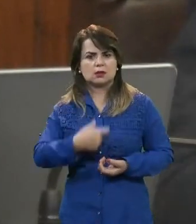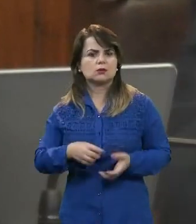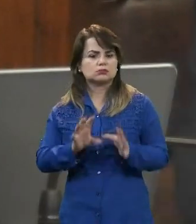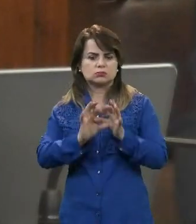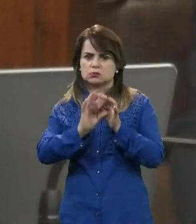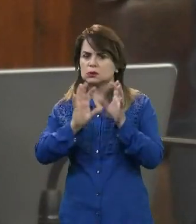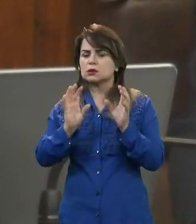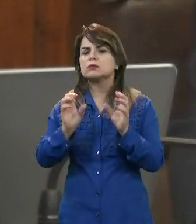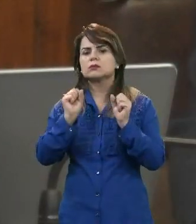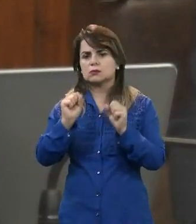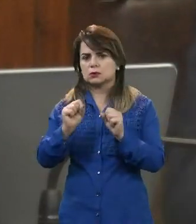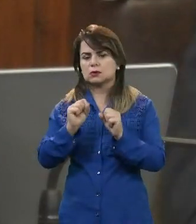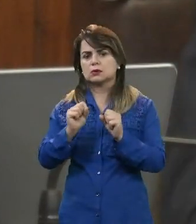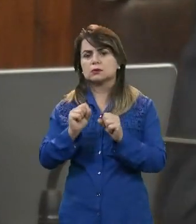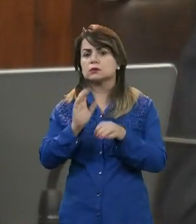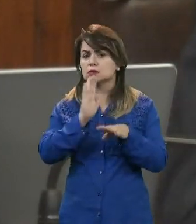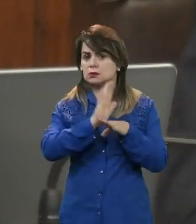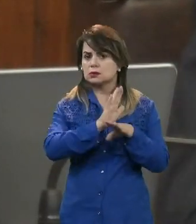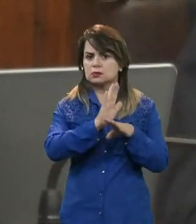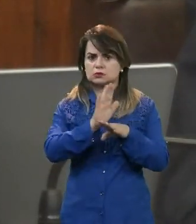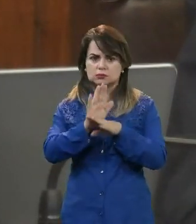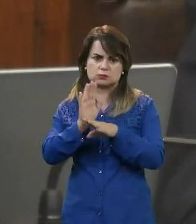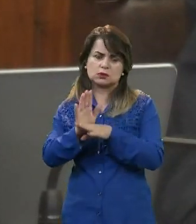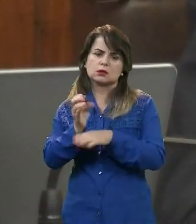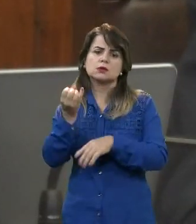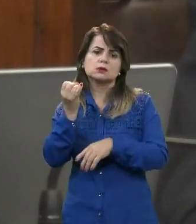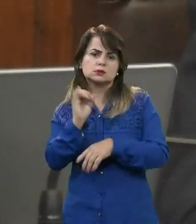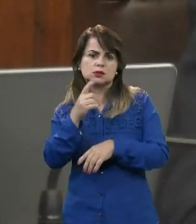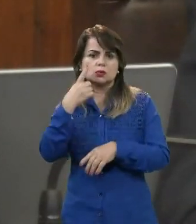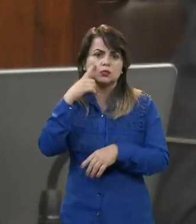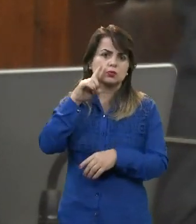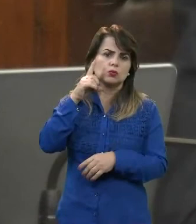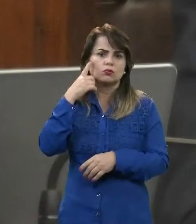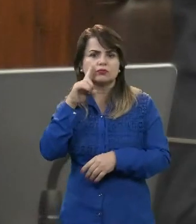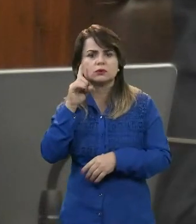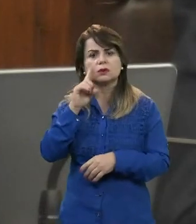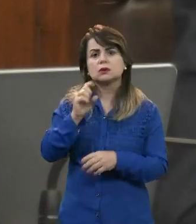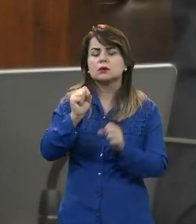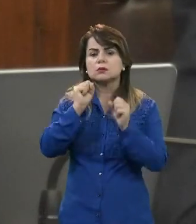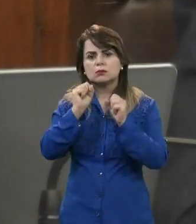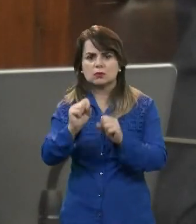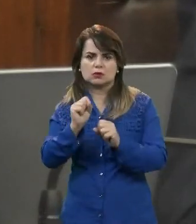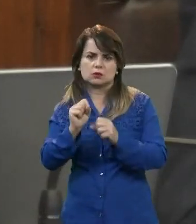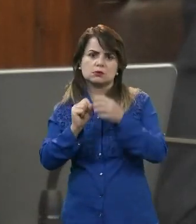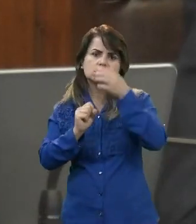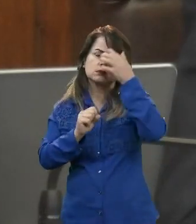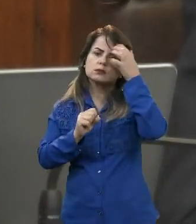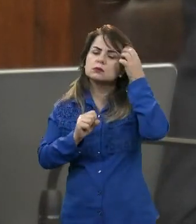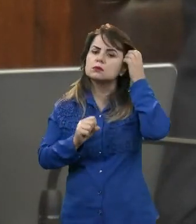quer se colocar à disposição, para que qualquer dúvida que tenha, fora disso que foi